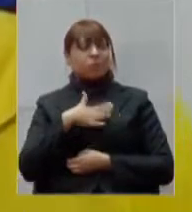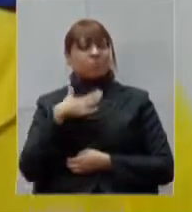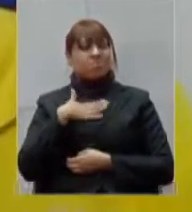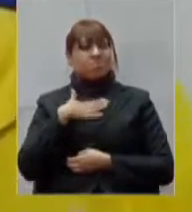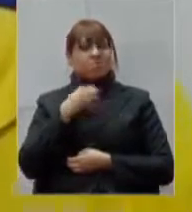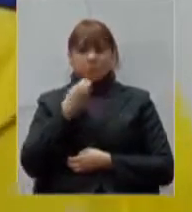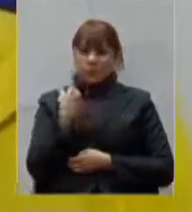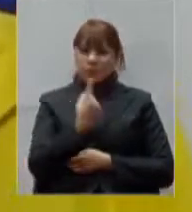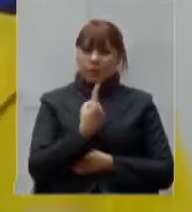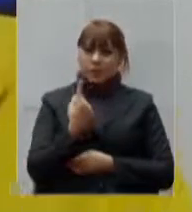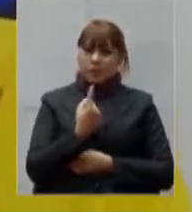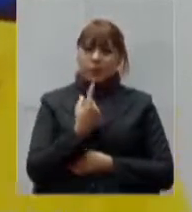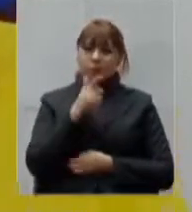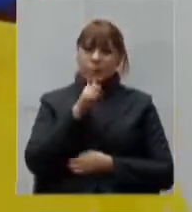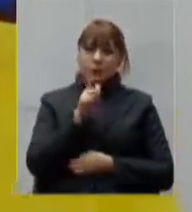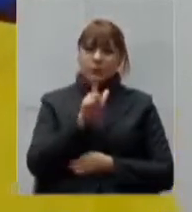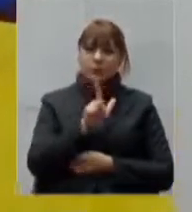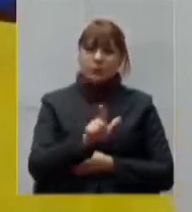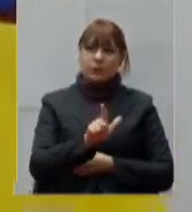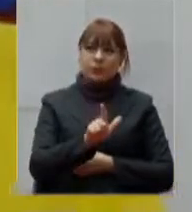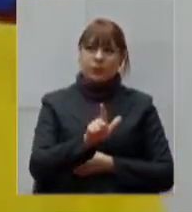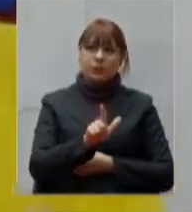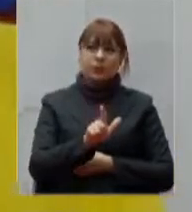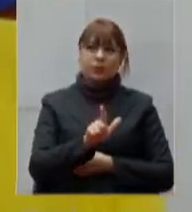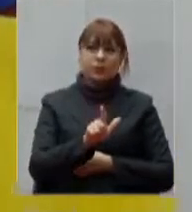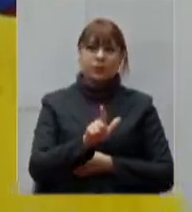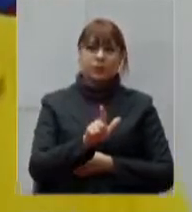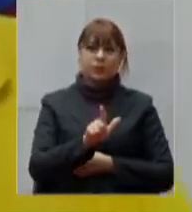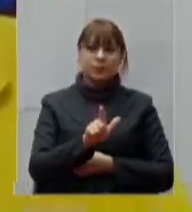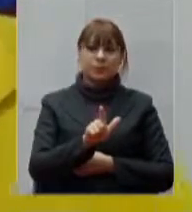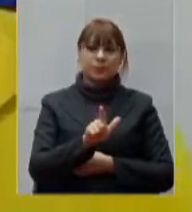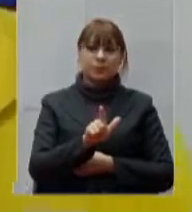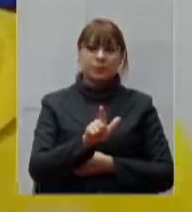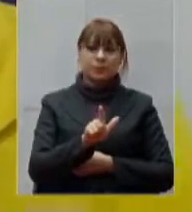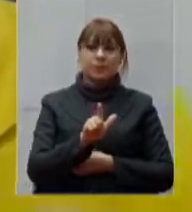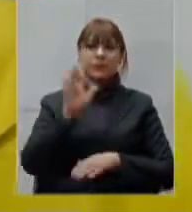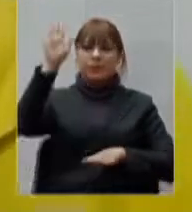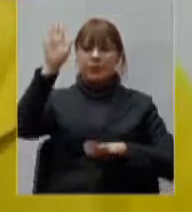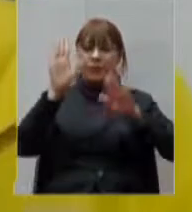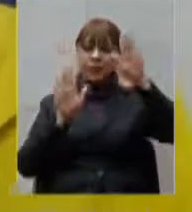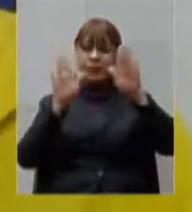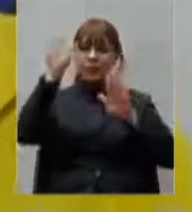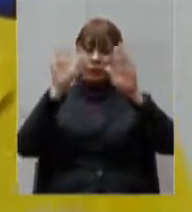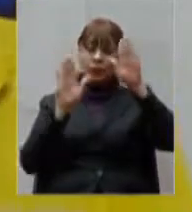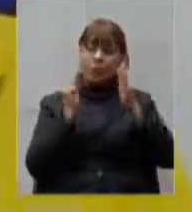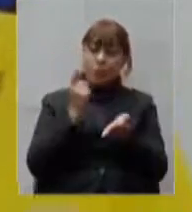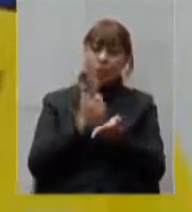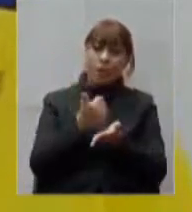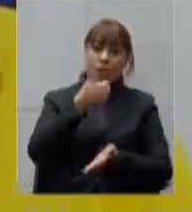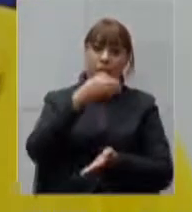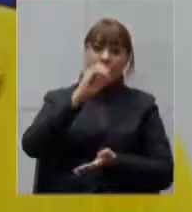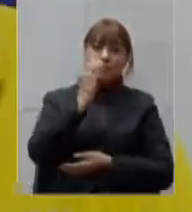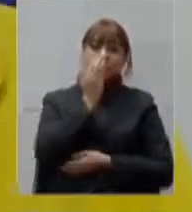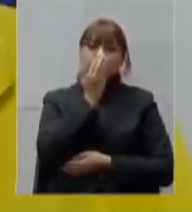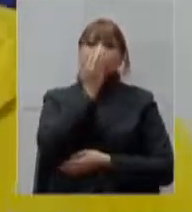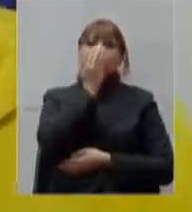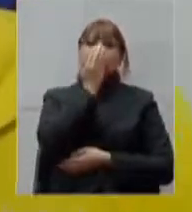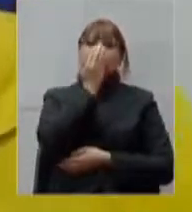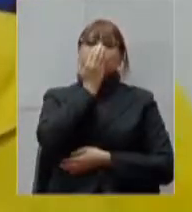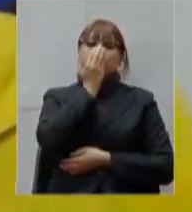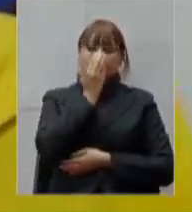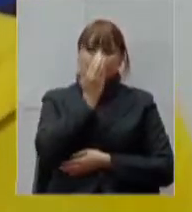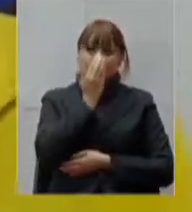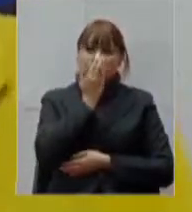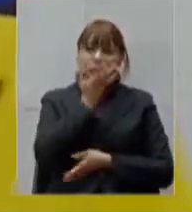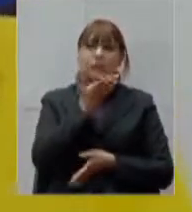licitação por pregão eletrônico e conseguimos comprar dez respiradores e até respiradores que